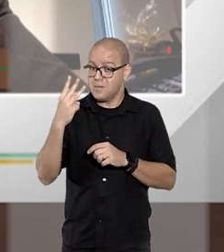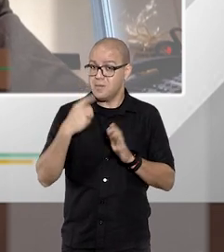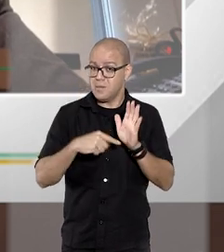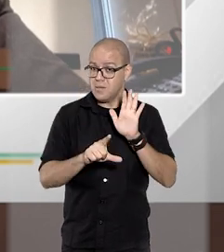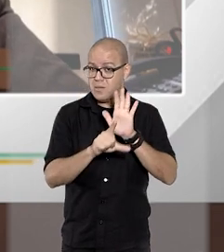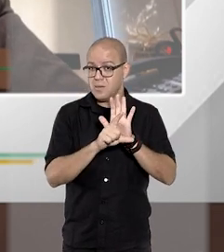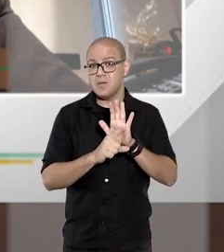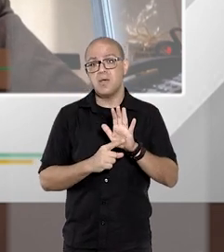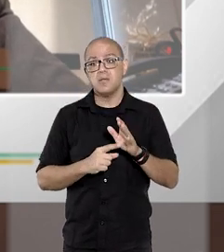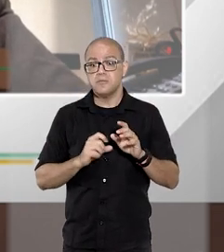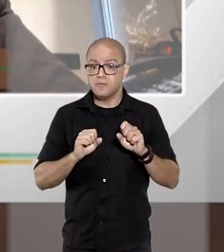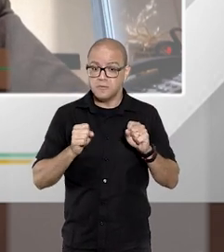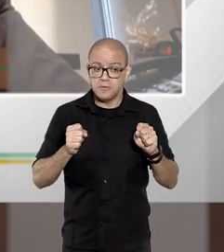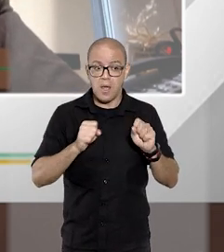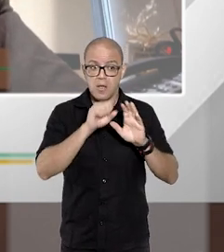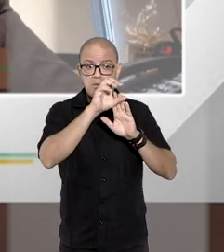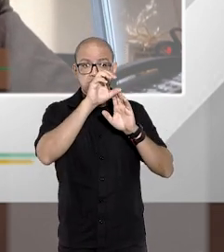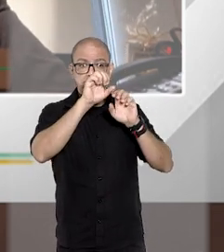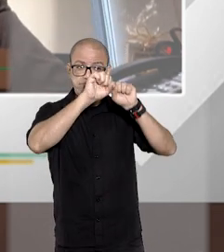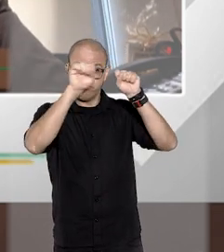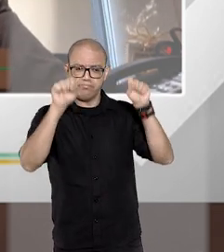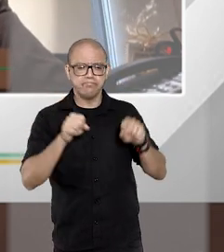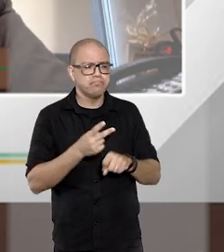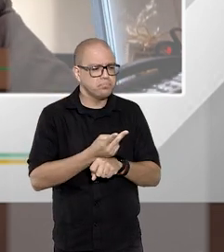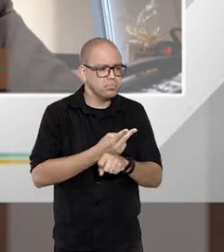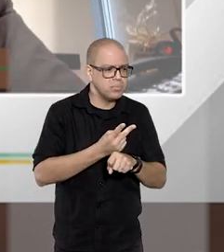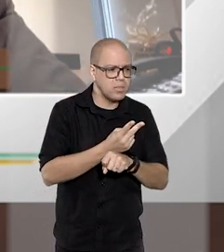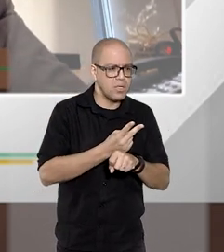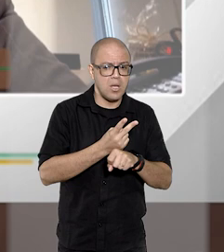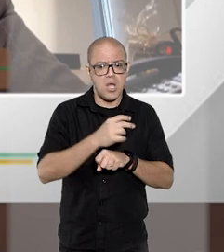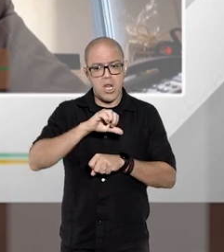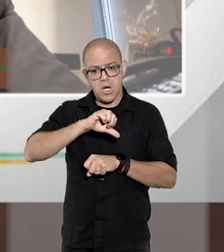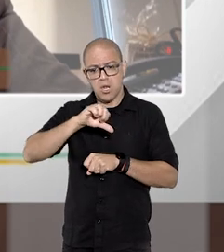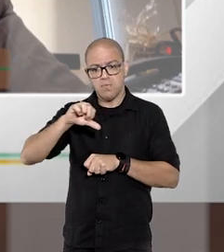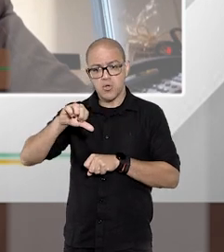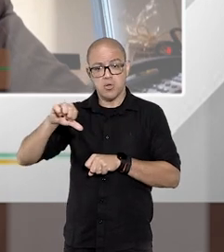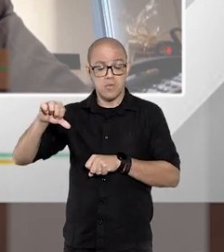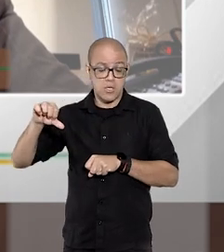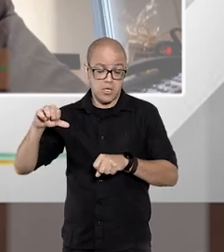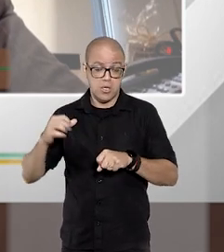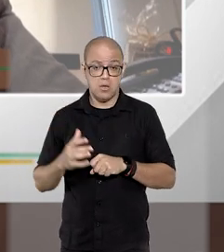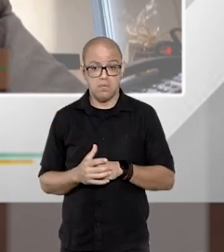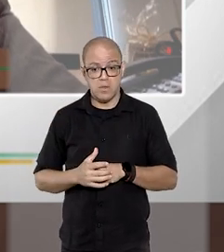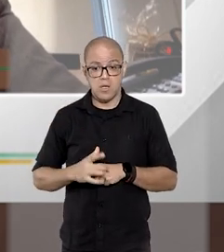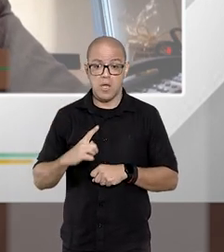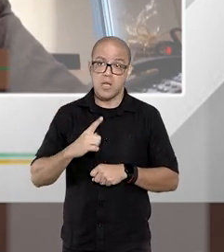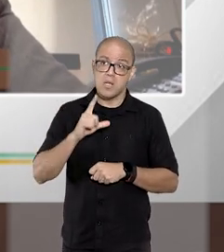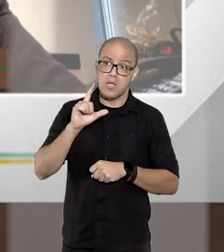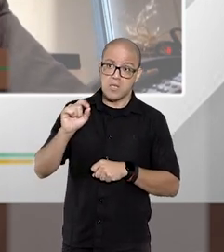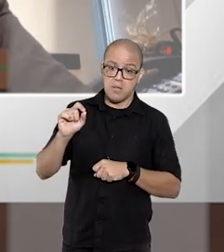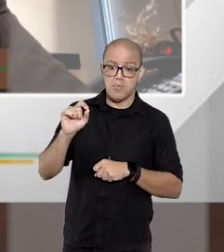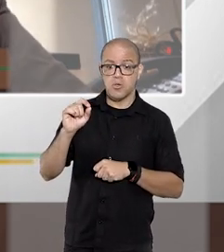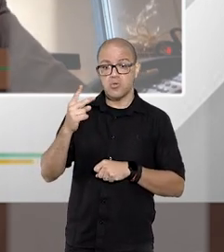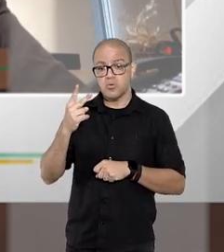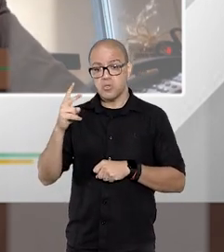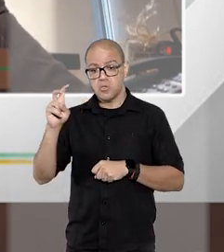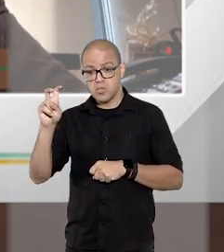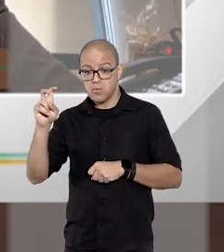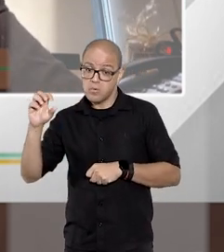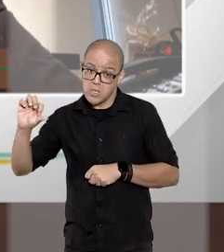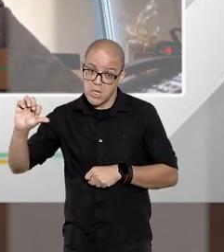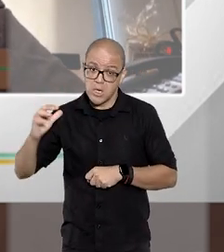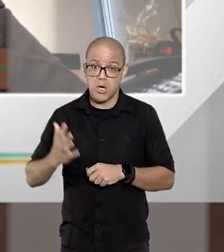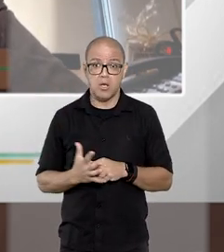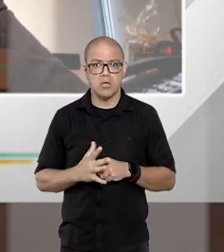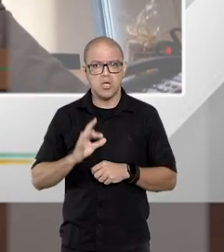é buscar dentro do próprio sistema então eu vou buscar a 9.099 eu vou buscar 10.259